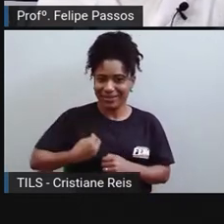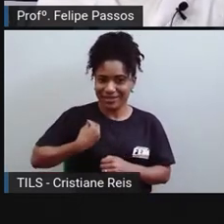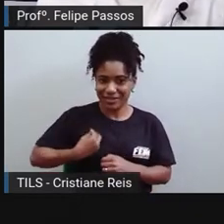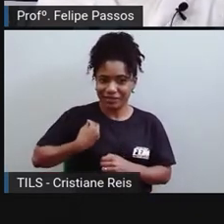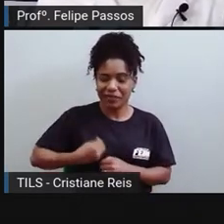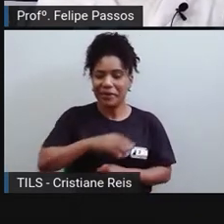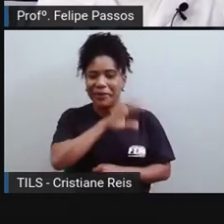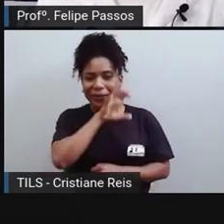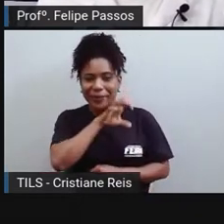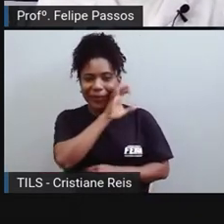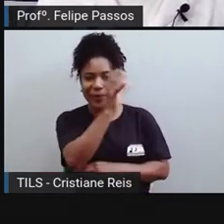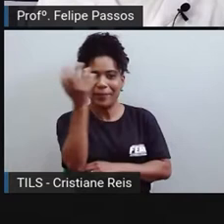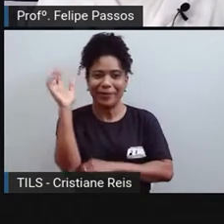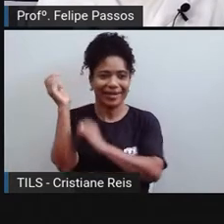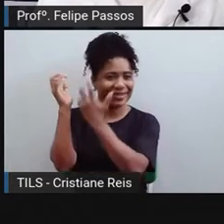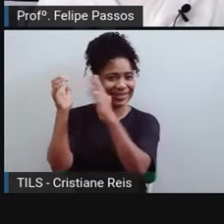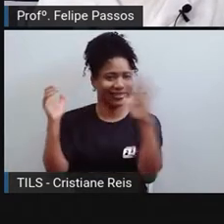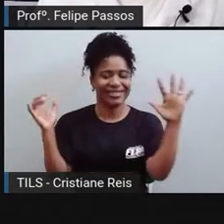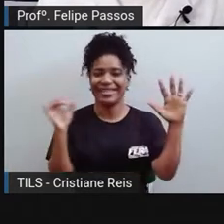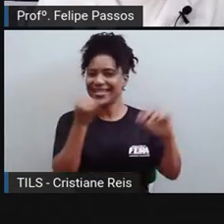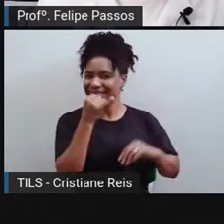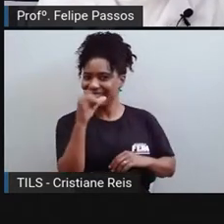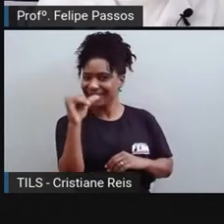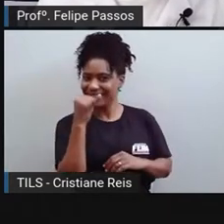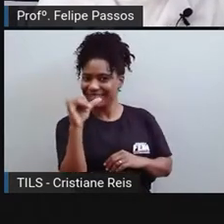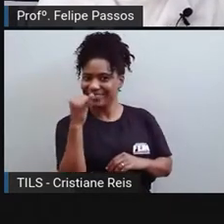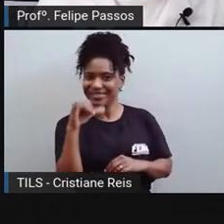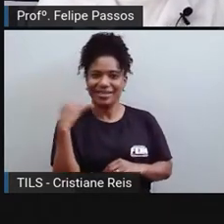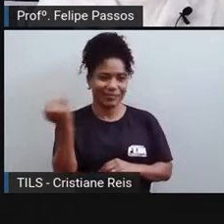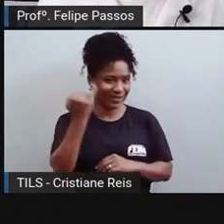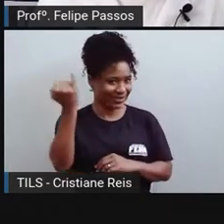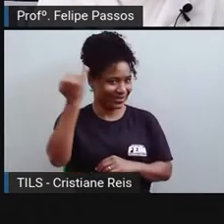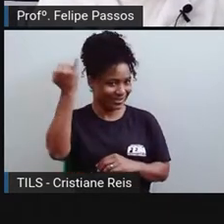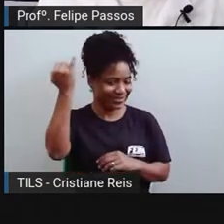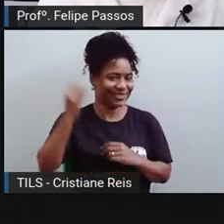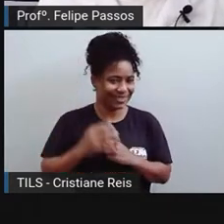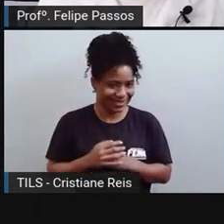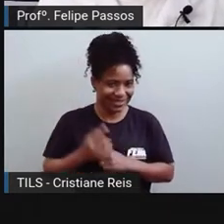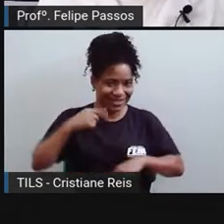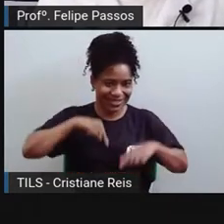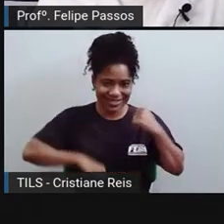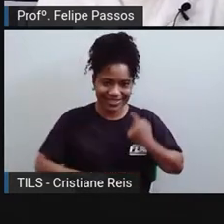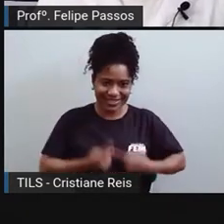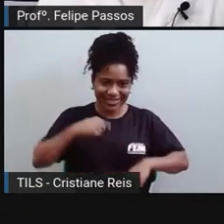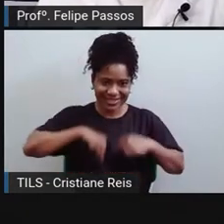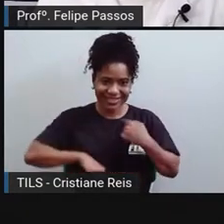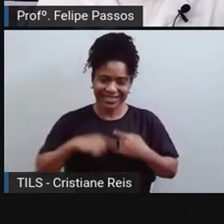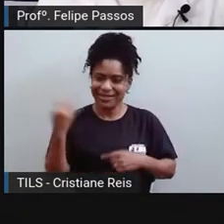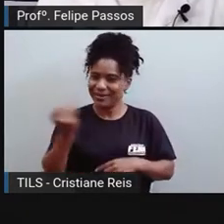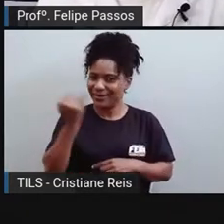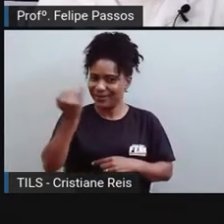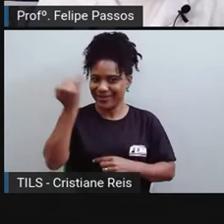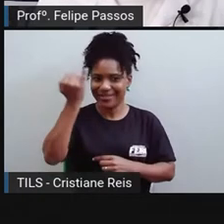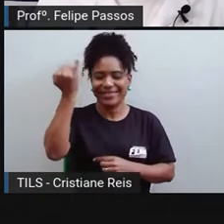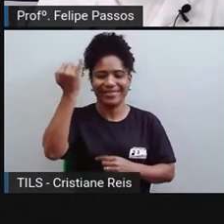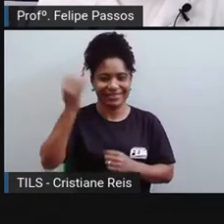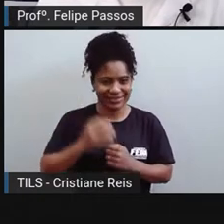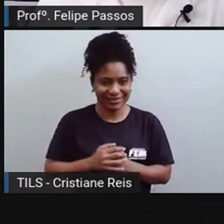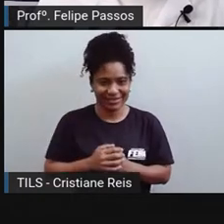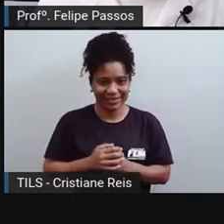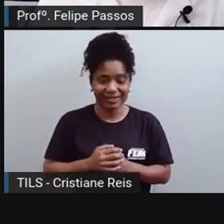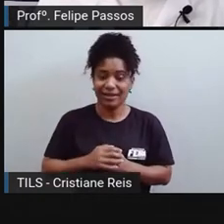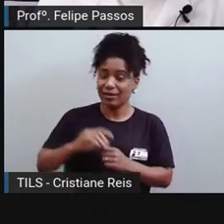com uma determinada energia, uma energia metabólica, certo? Essa energia, ela vem do sol.